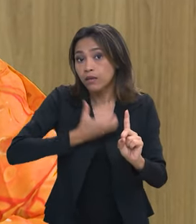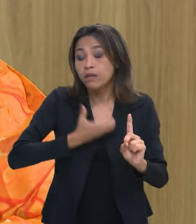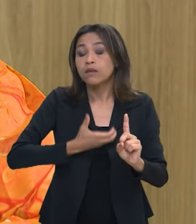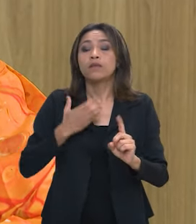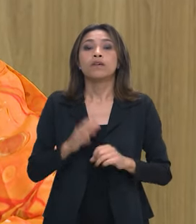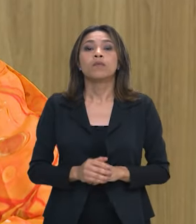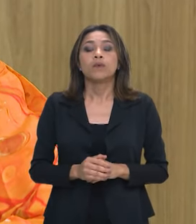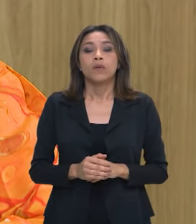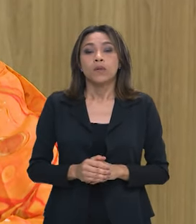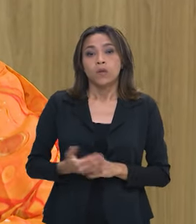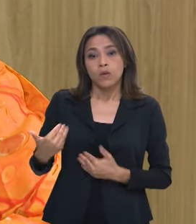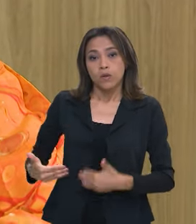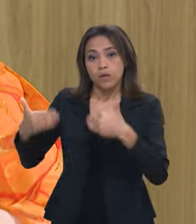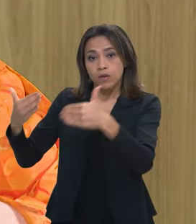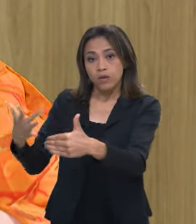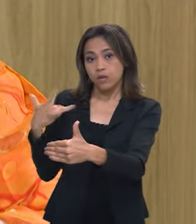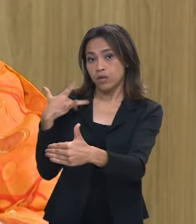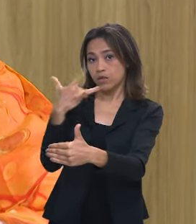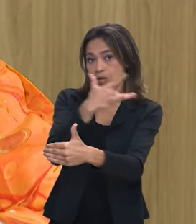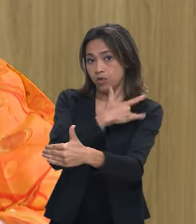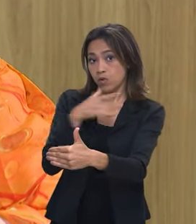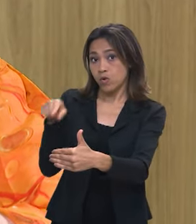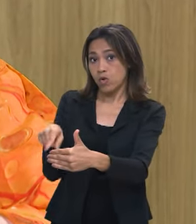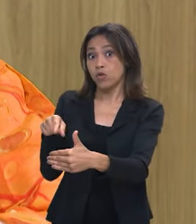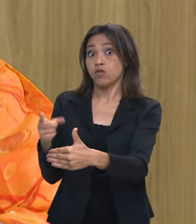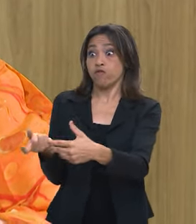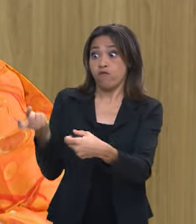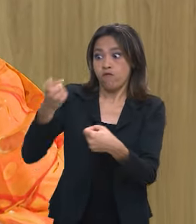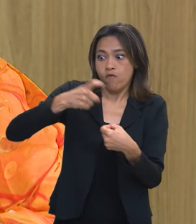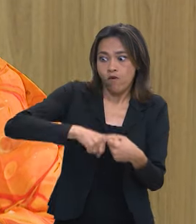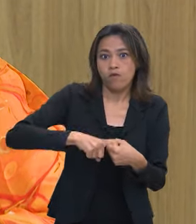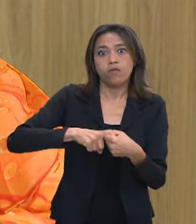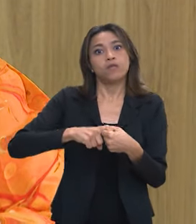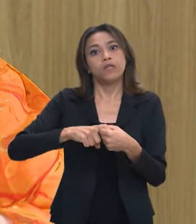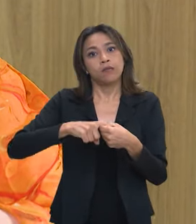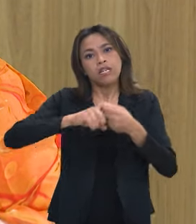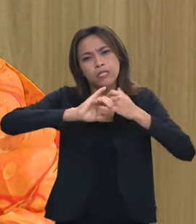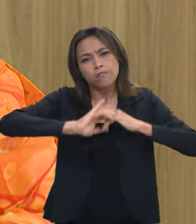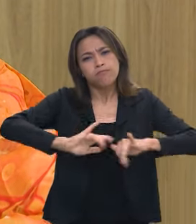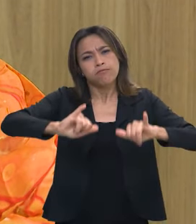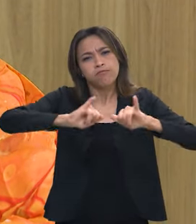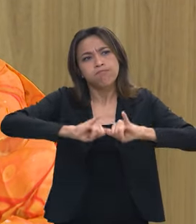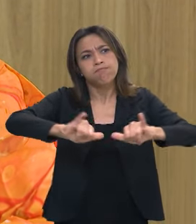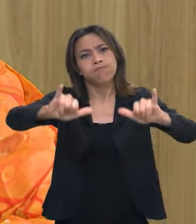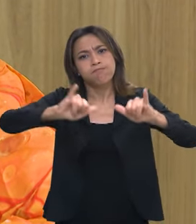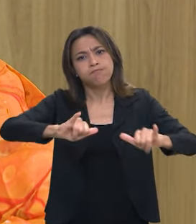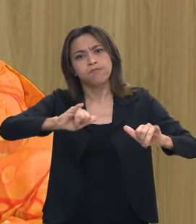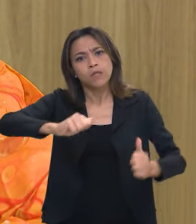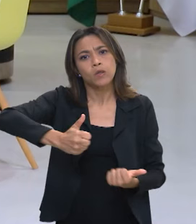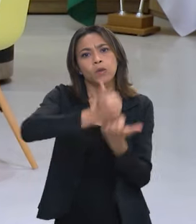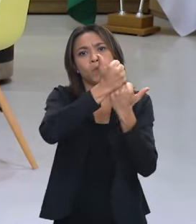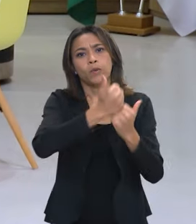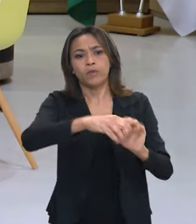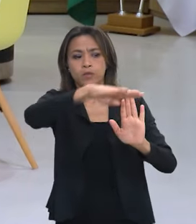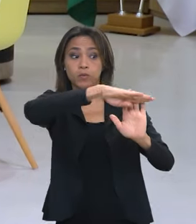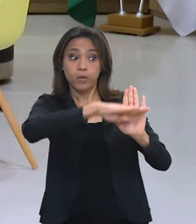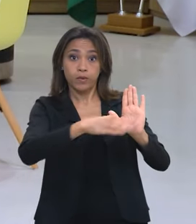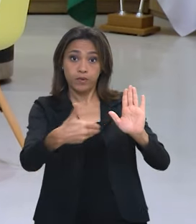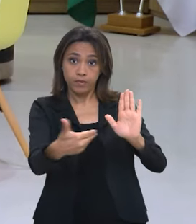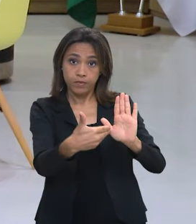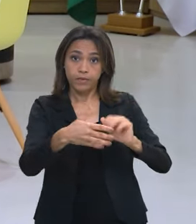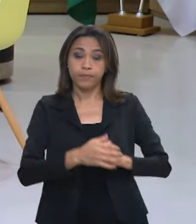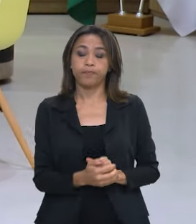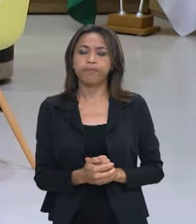o Ministério da Saúde retoma a força tão importante do programa de